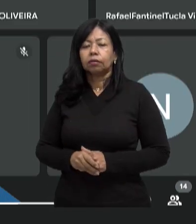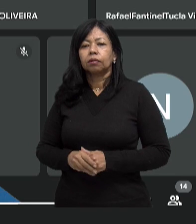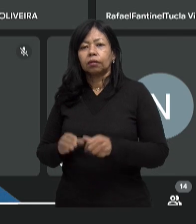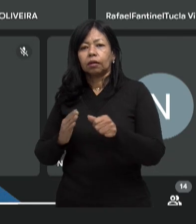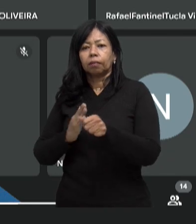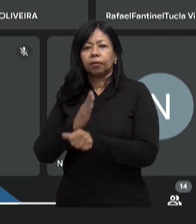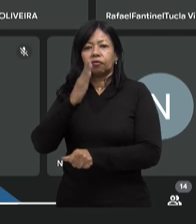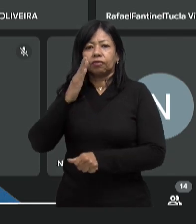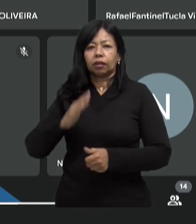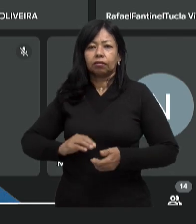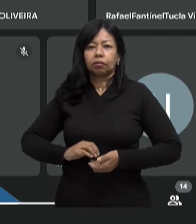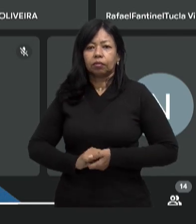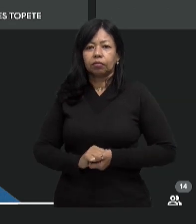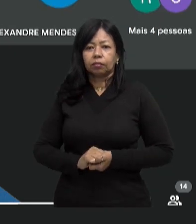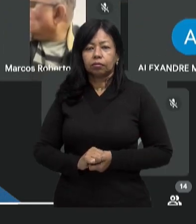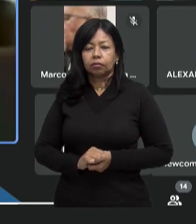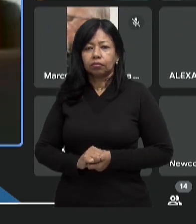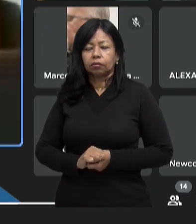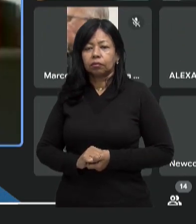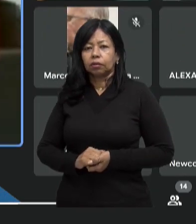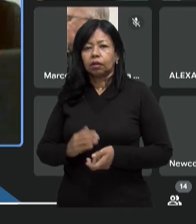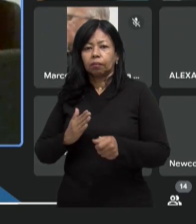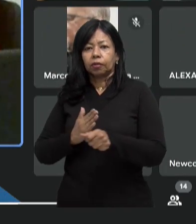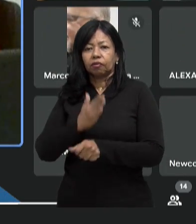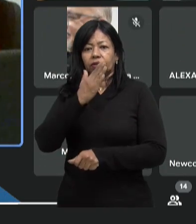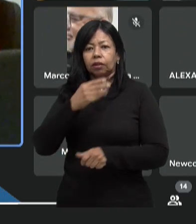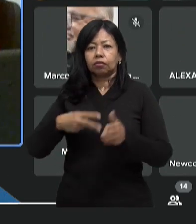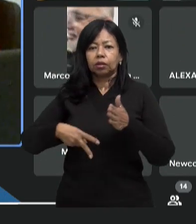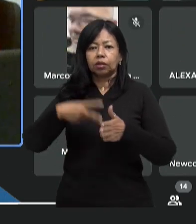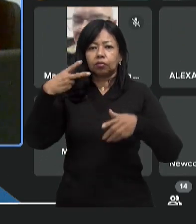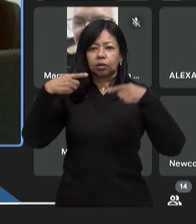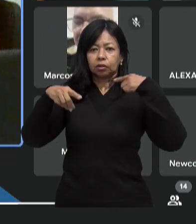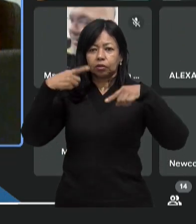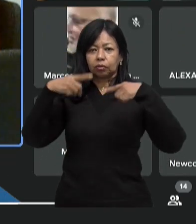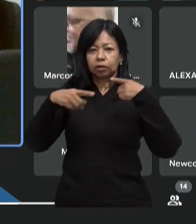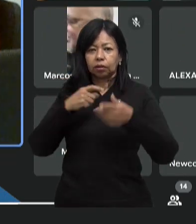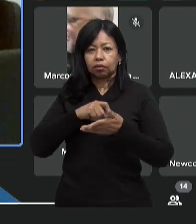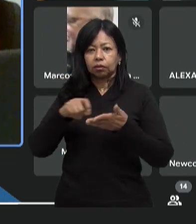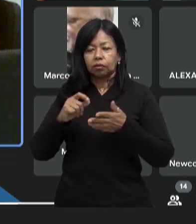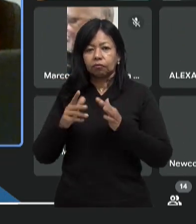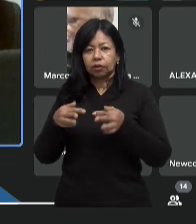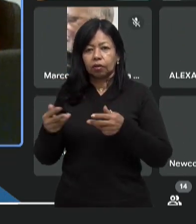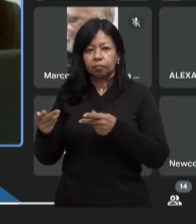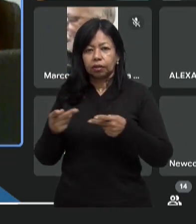deficiência. Os dois projetos de lei foram aprovados em sessão ordinária e extraordinária.